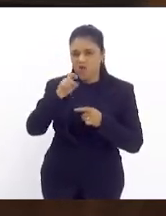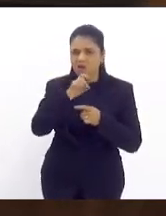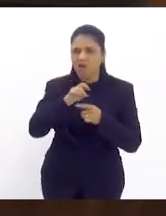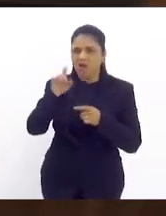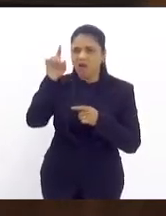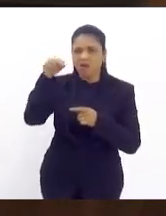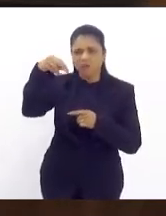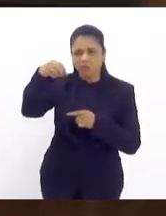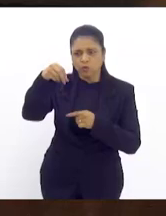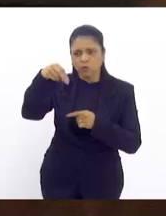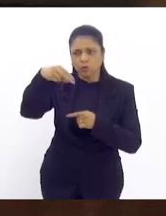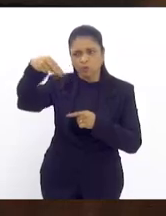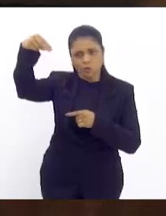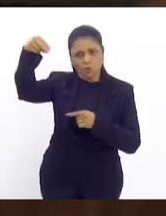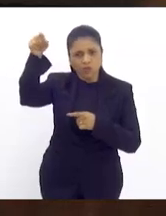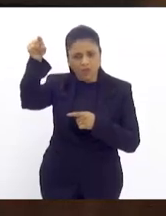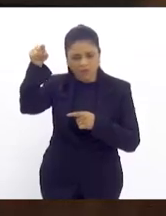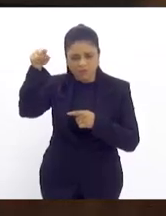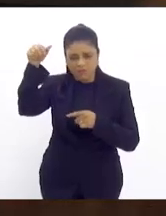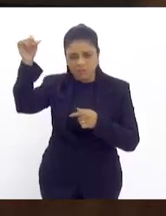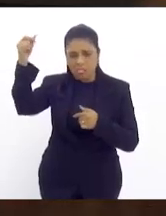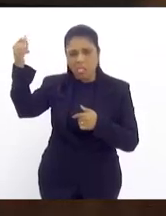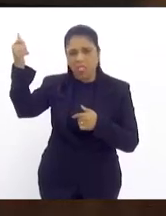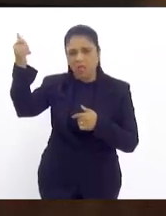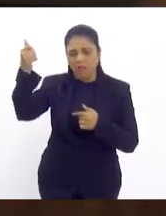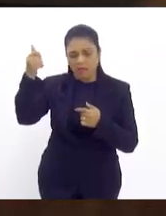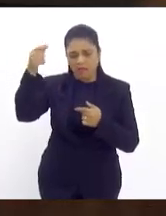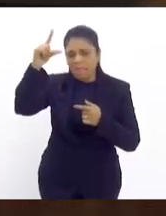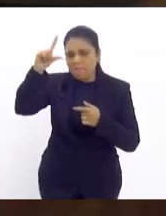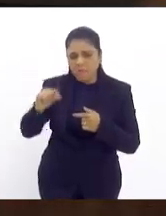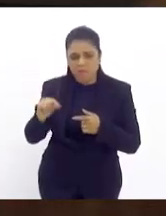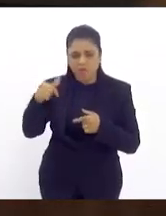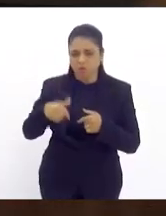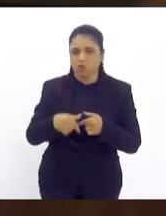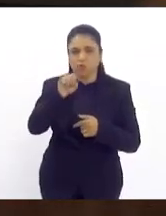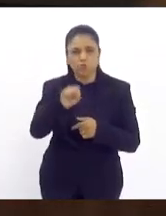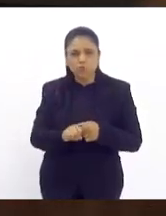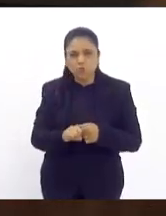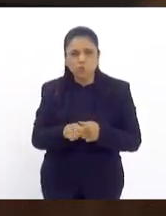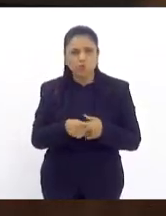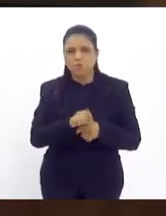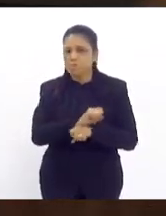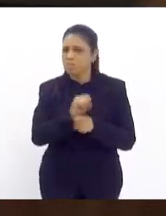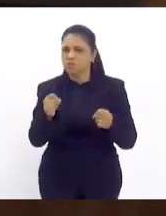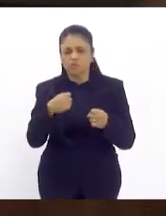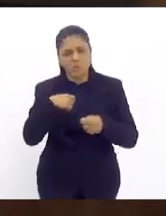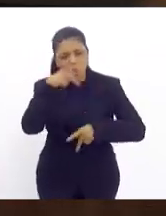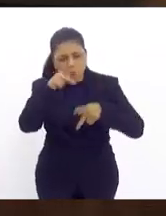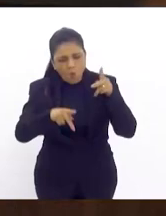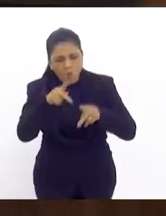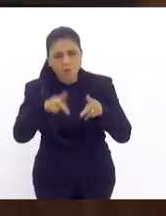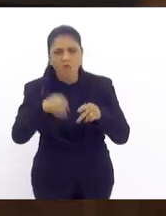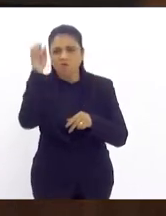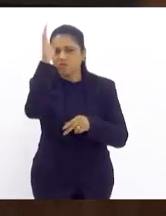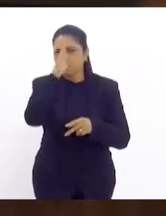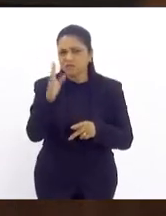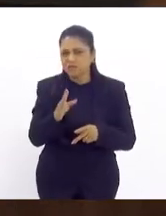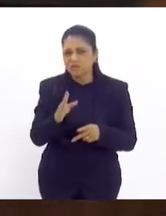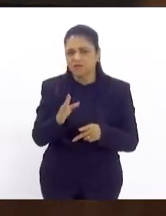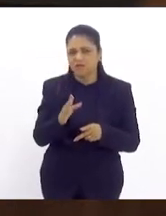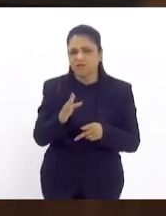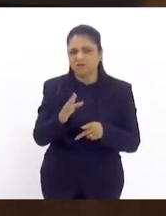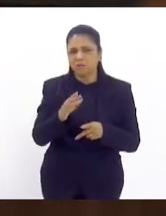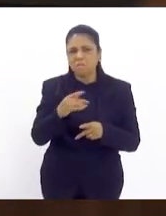forma de tratar o nosso povo, deputada Verônica, o próprio Brasil, de uma forma como se houvesse